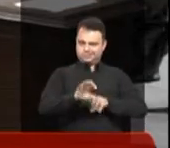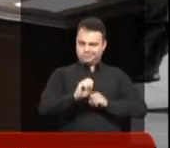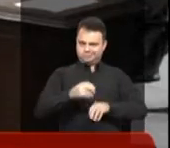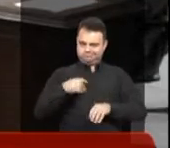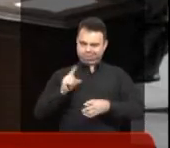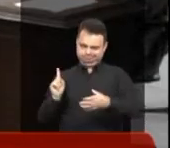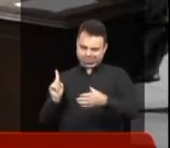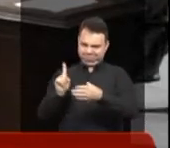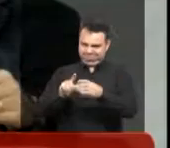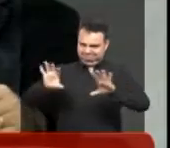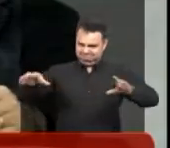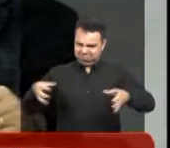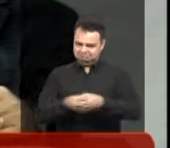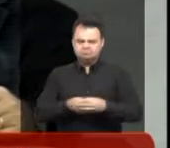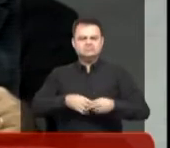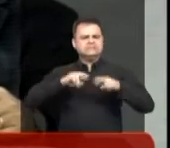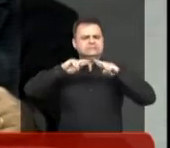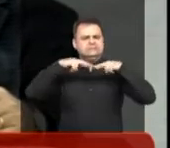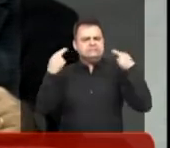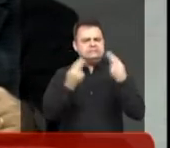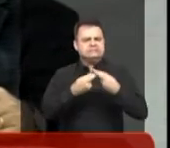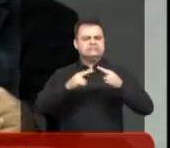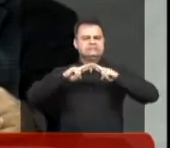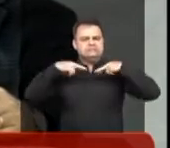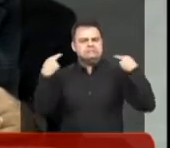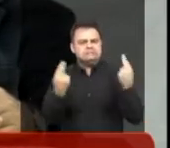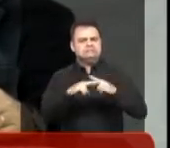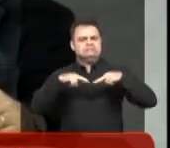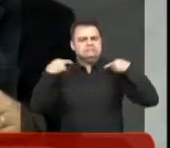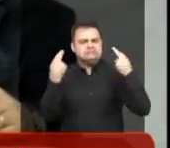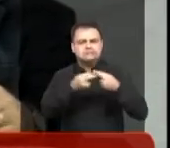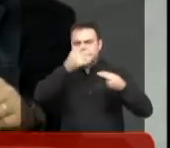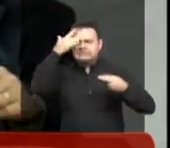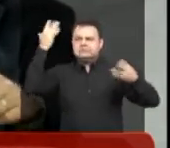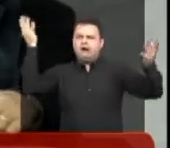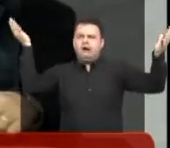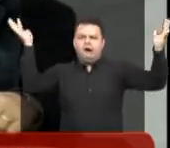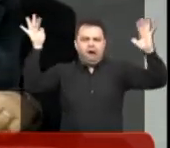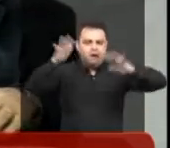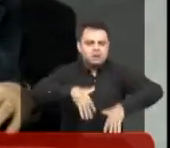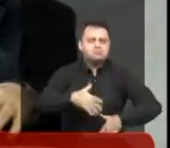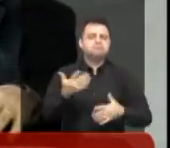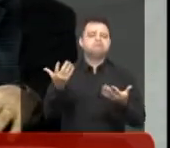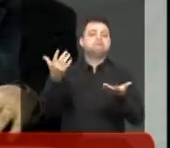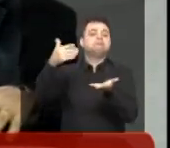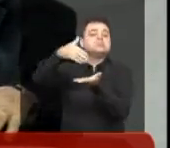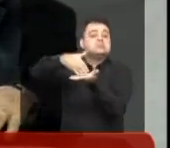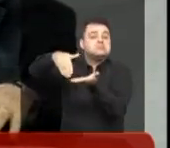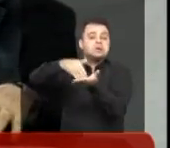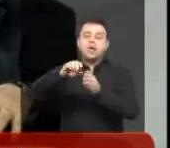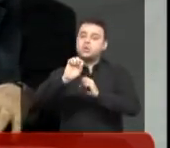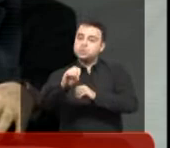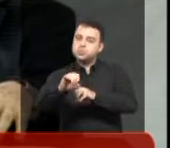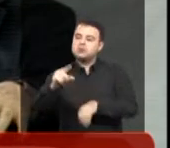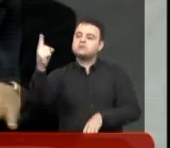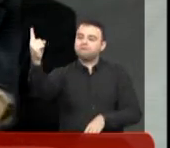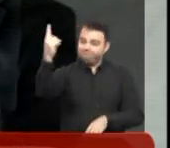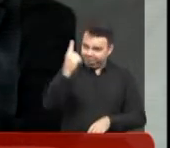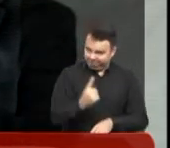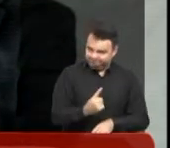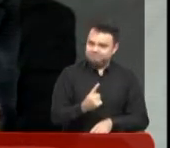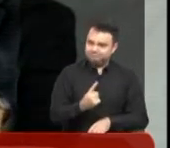de educação, nós movimentamos, realizamos várias audiências públicas, trazendo a esta casa a secretária de educação.